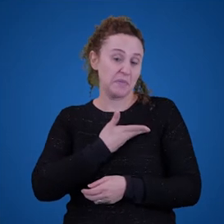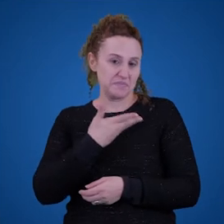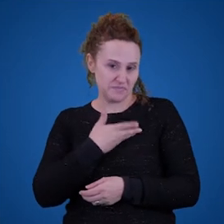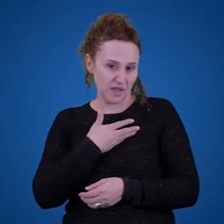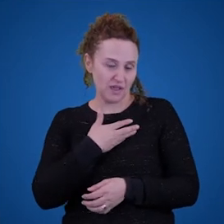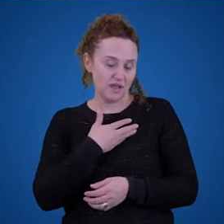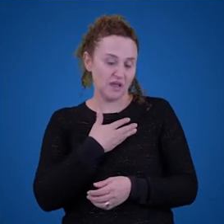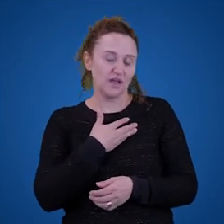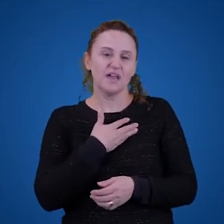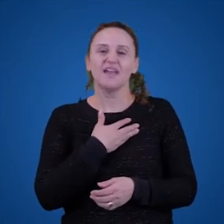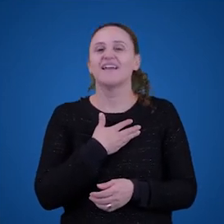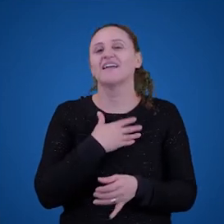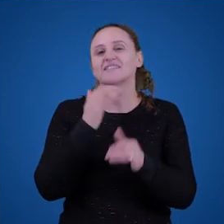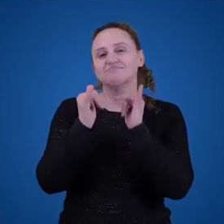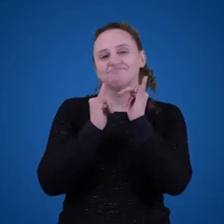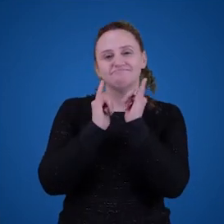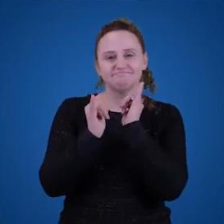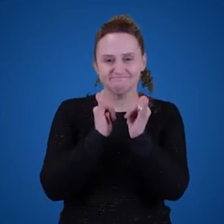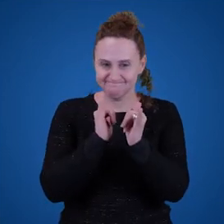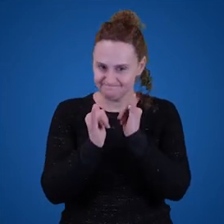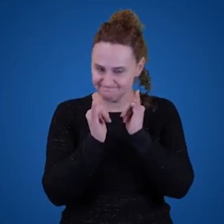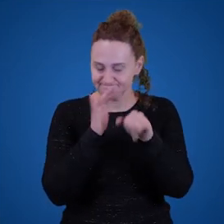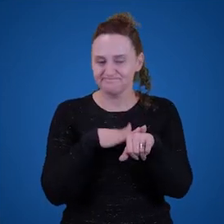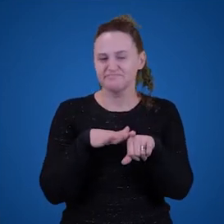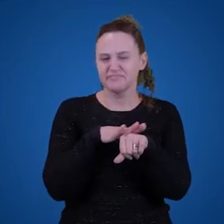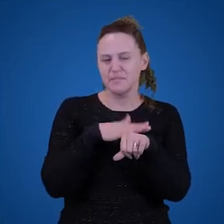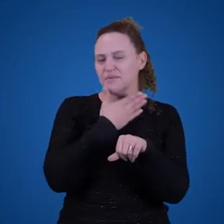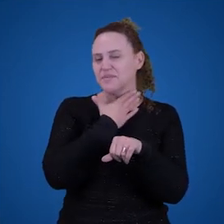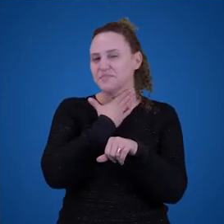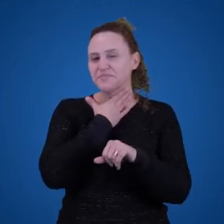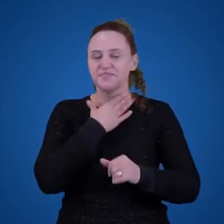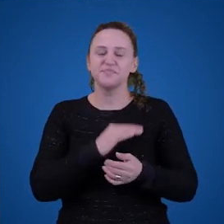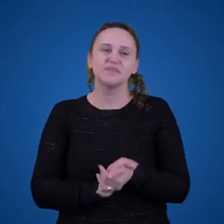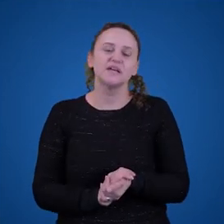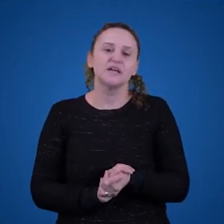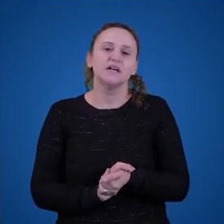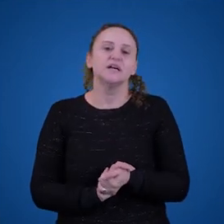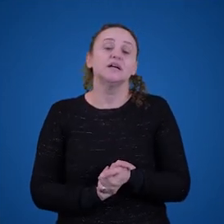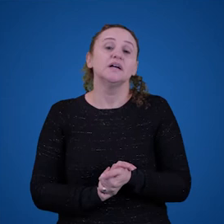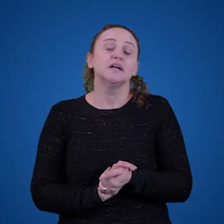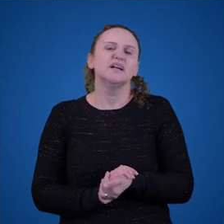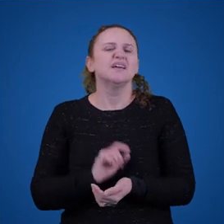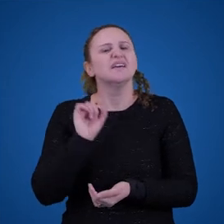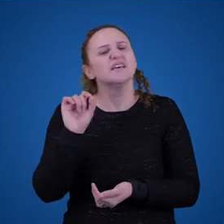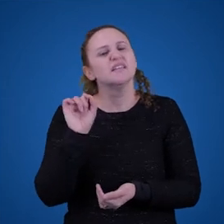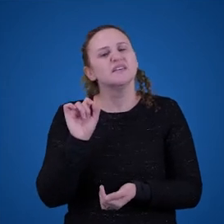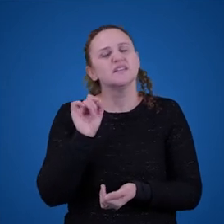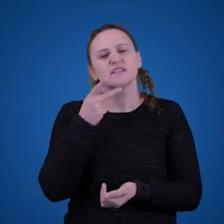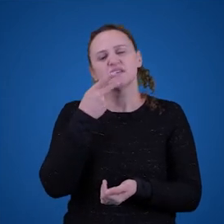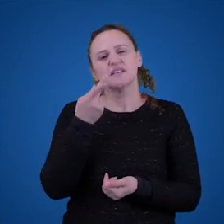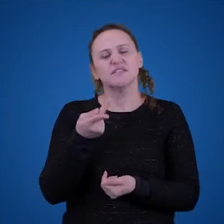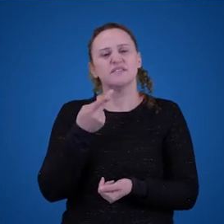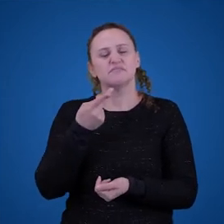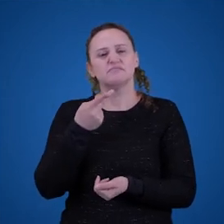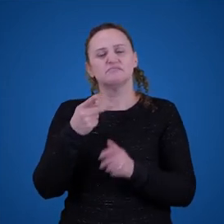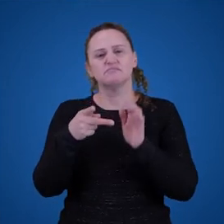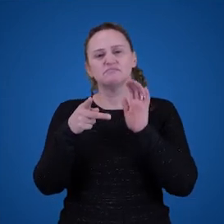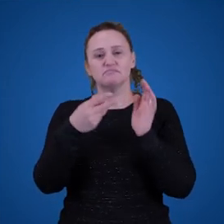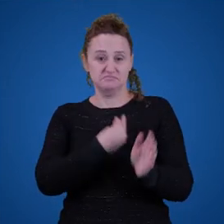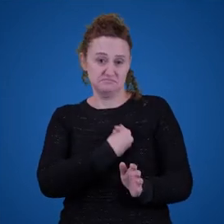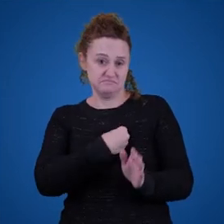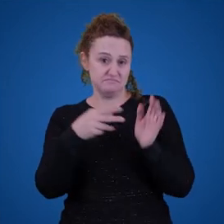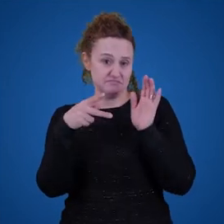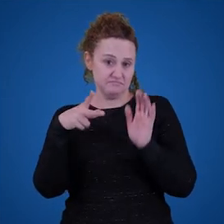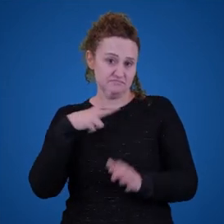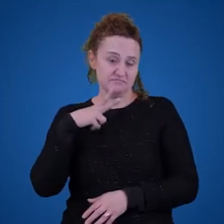internet se a pandemia ainda não passou quando você estiver vendo esse vídeo e que você está simplesmente falando sobre a vida. Você não